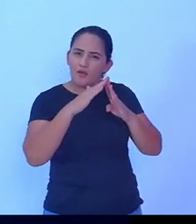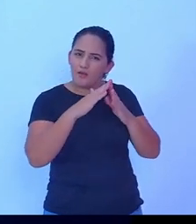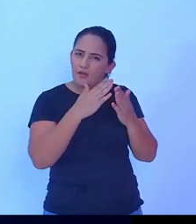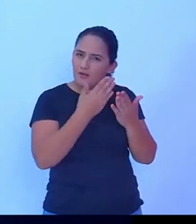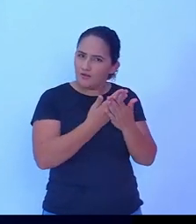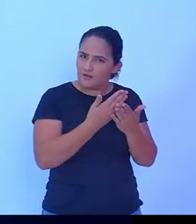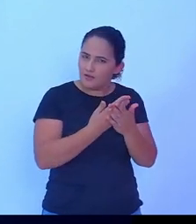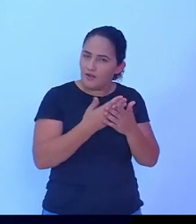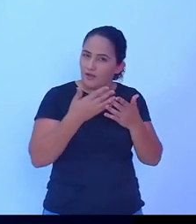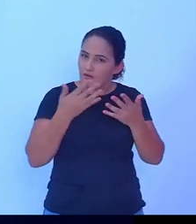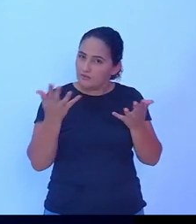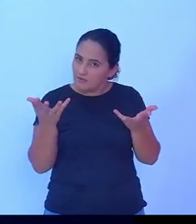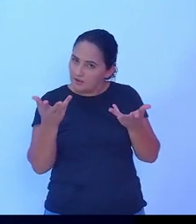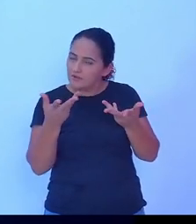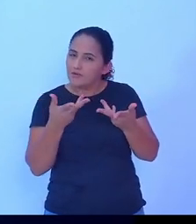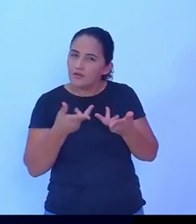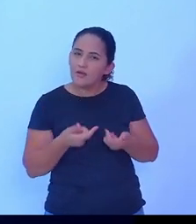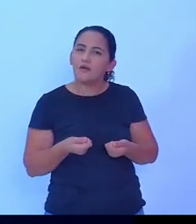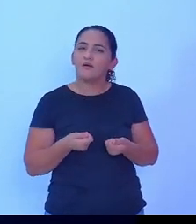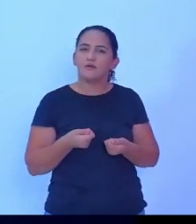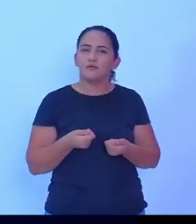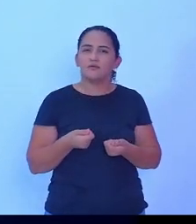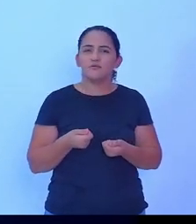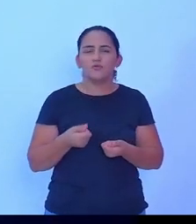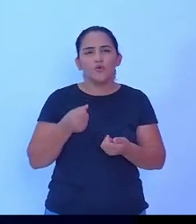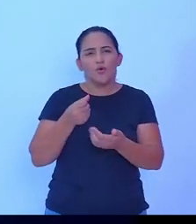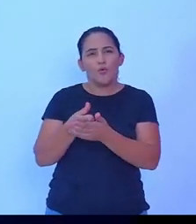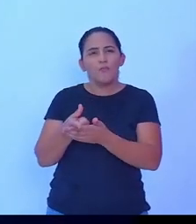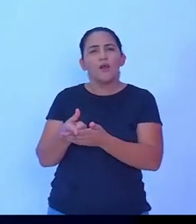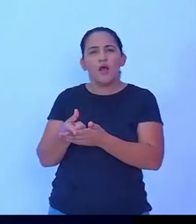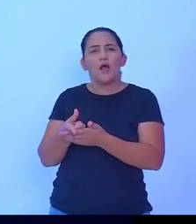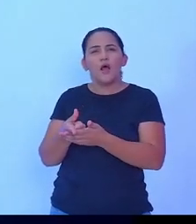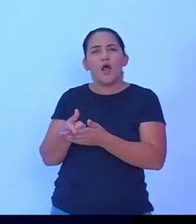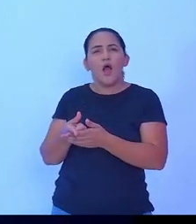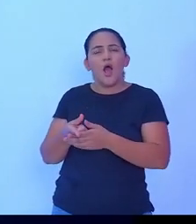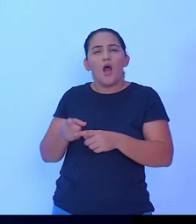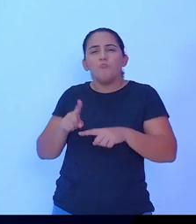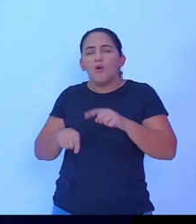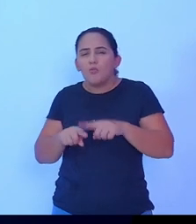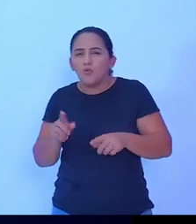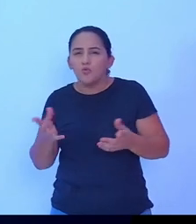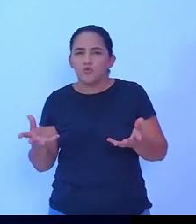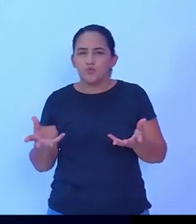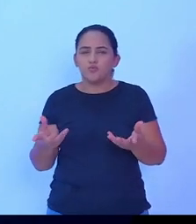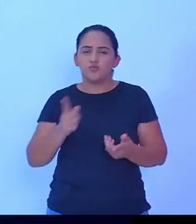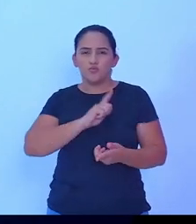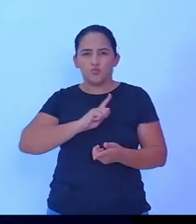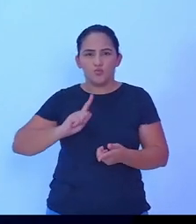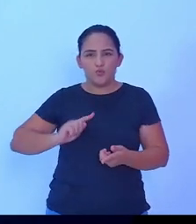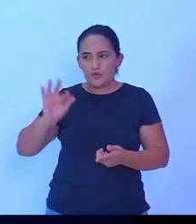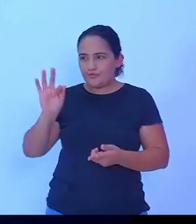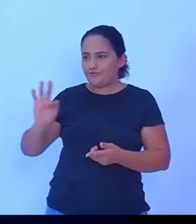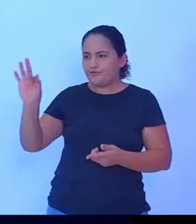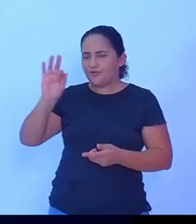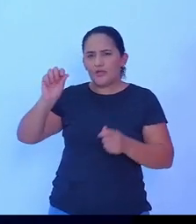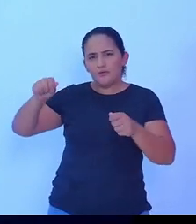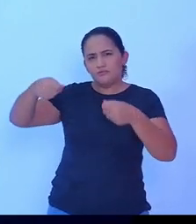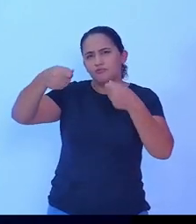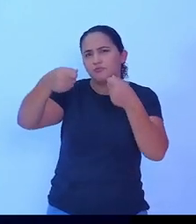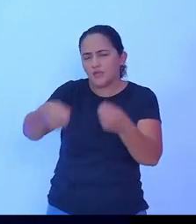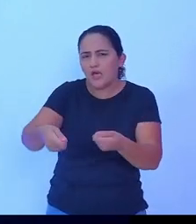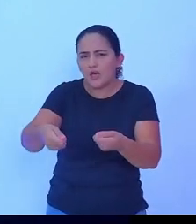alimentação qualidade, comprar produtos a qual o governo federal oferece ali para as escolas,